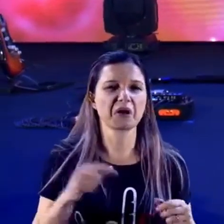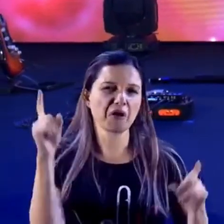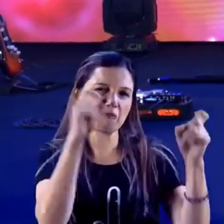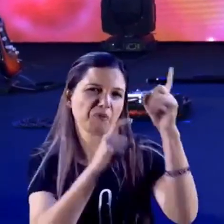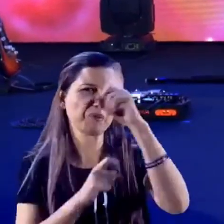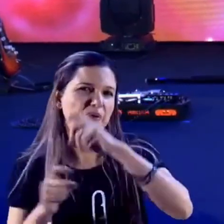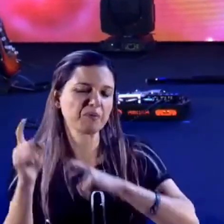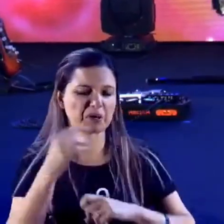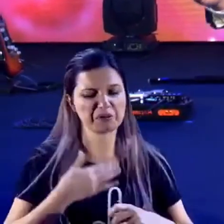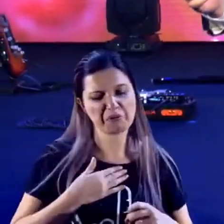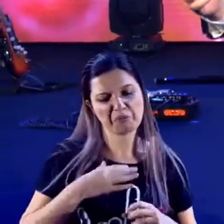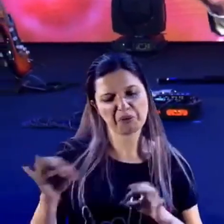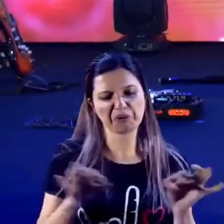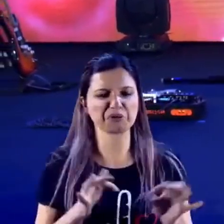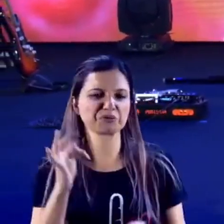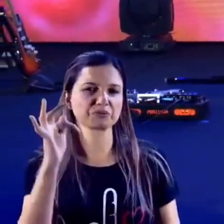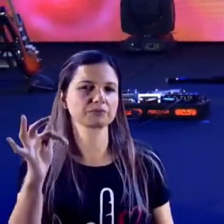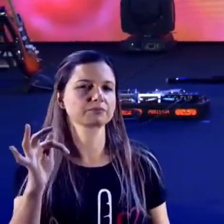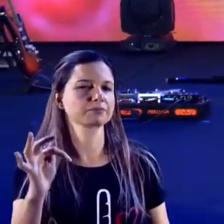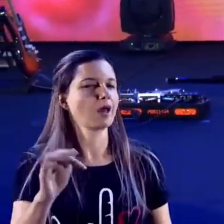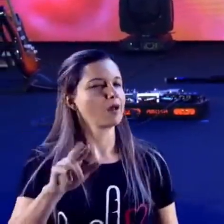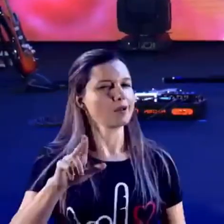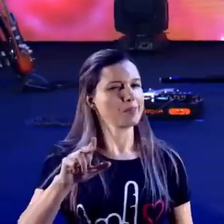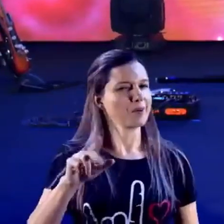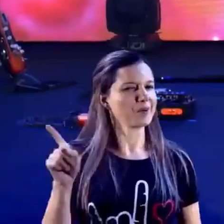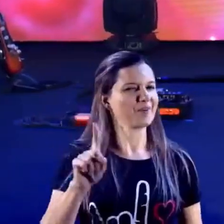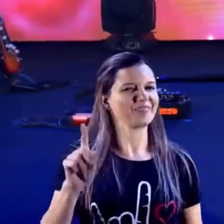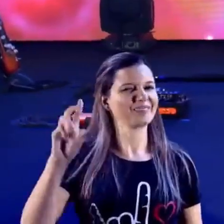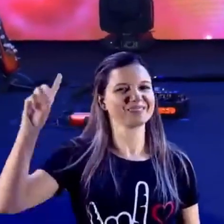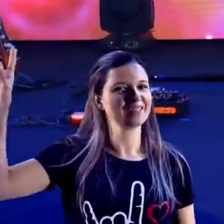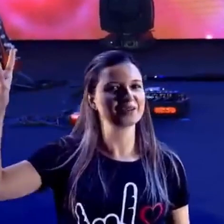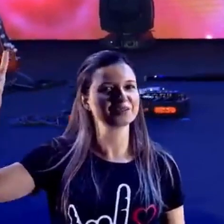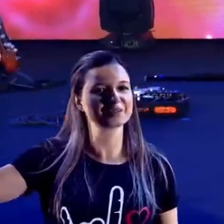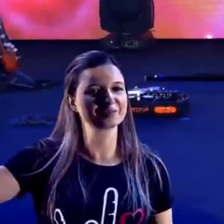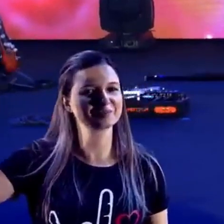projeção do futuro, não são os pensamentos de Deus.